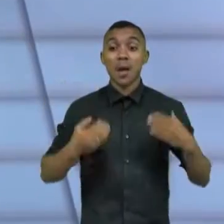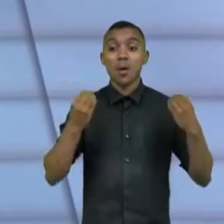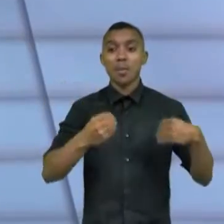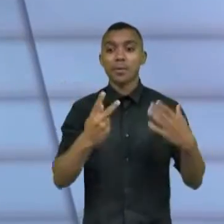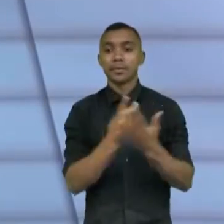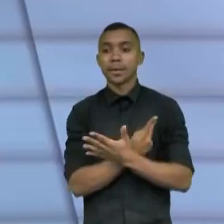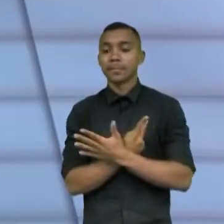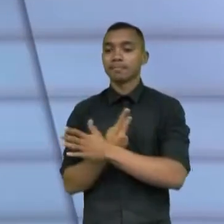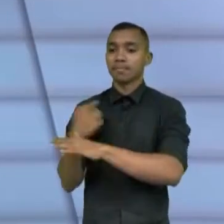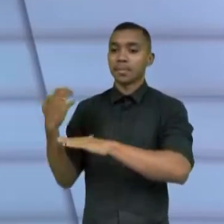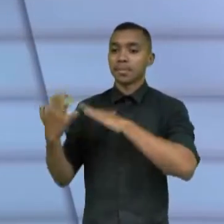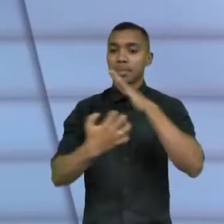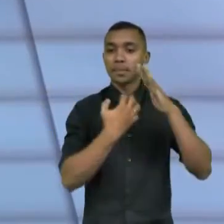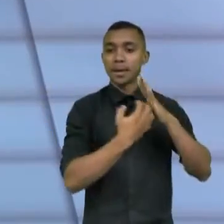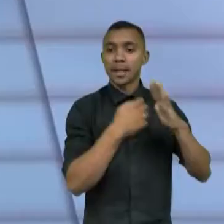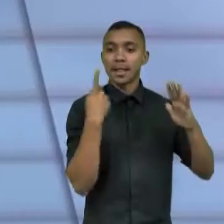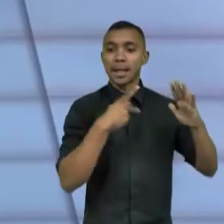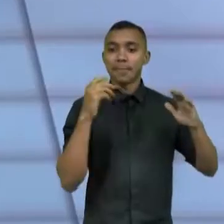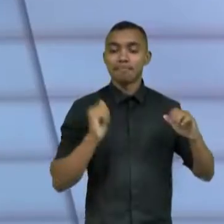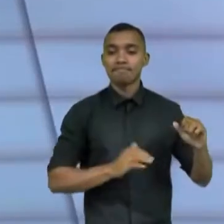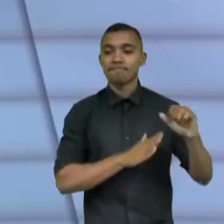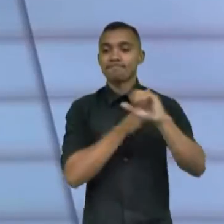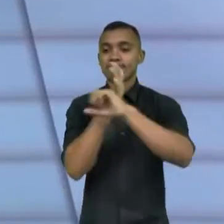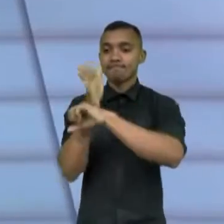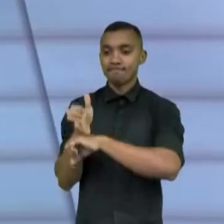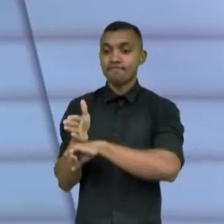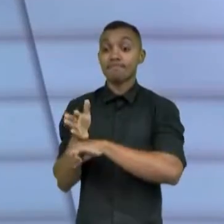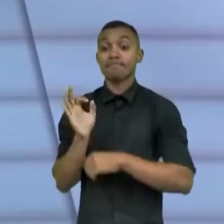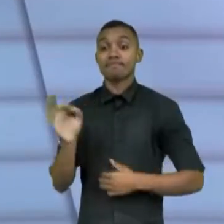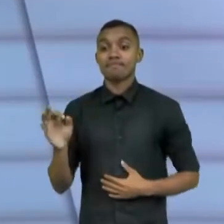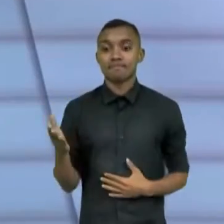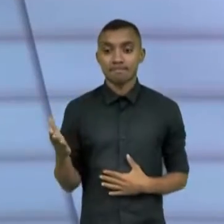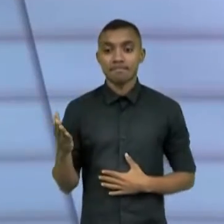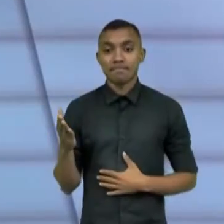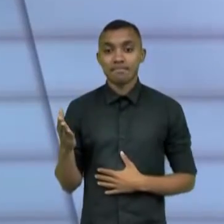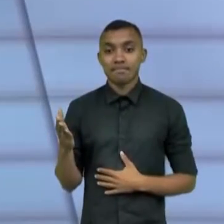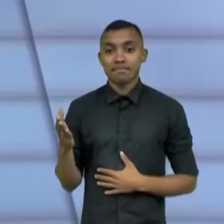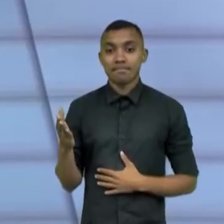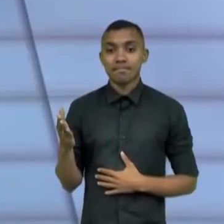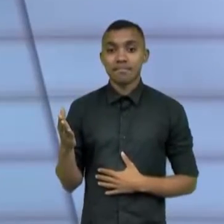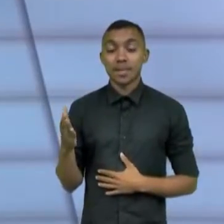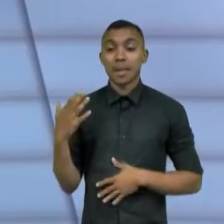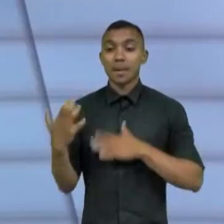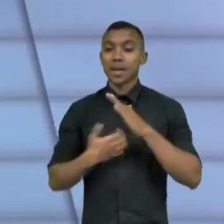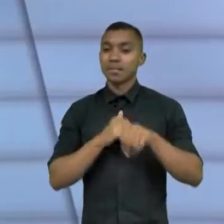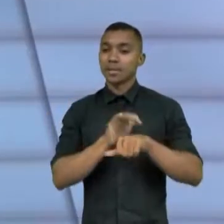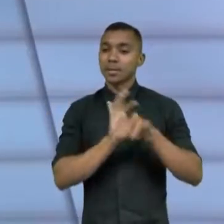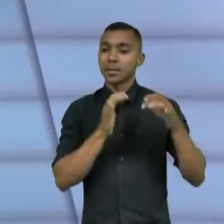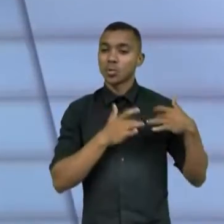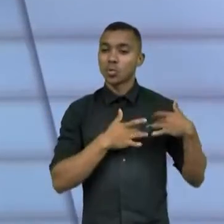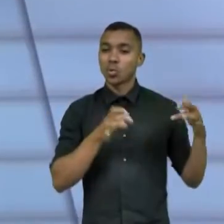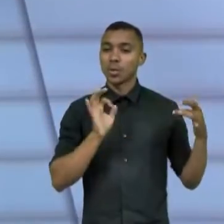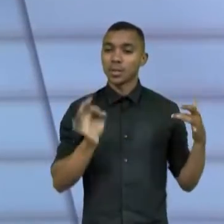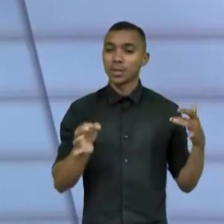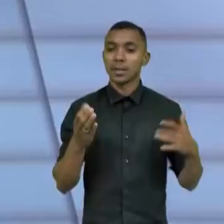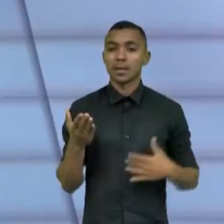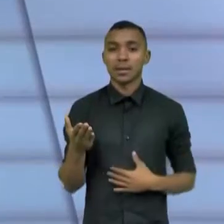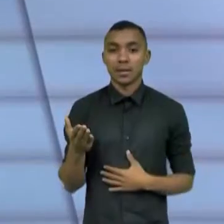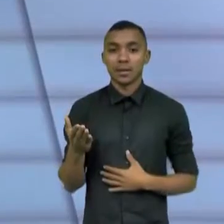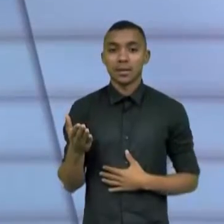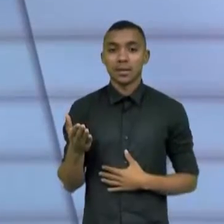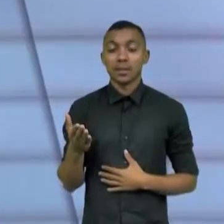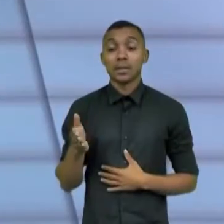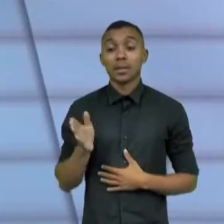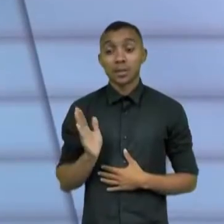que as empresas podem participar, grandes empresas. Empresas, por exemplo, que fazem doações, né, que já tem